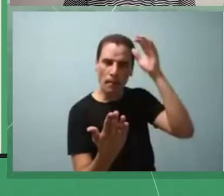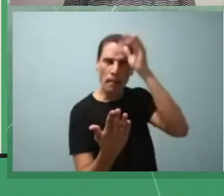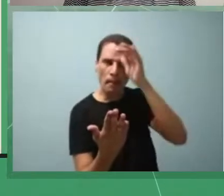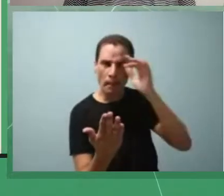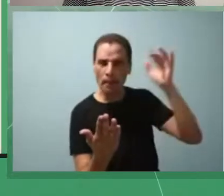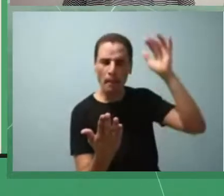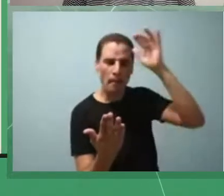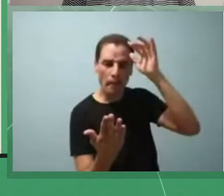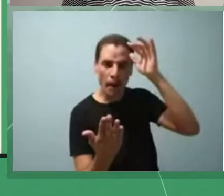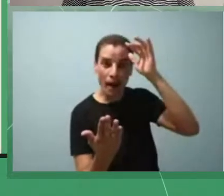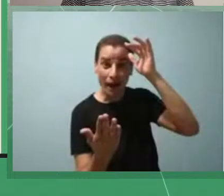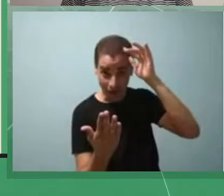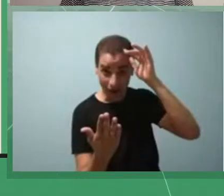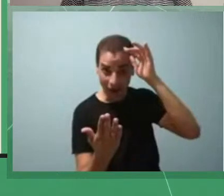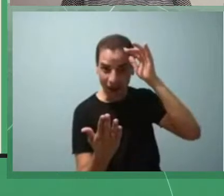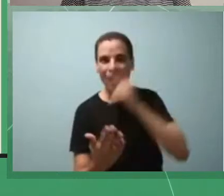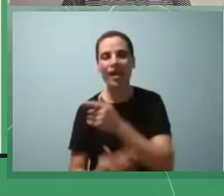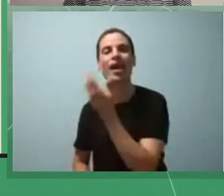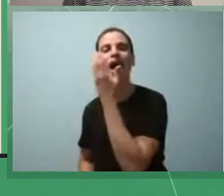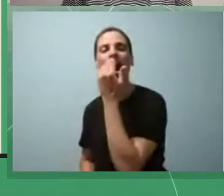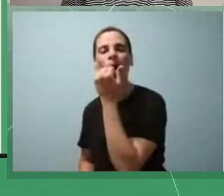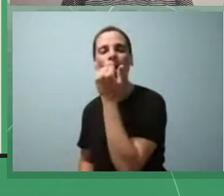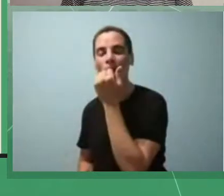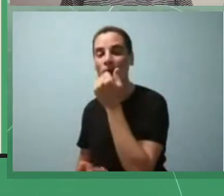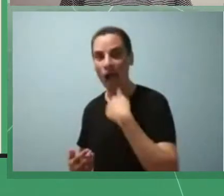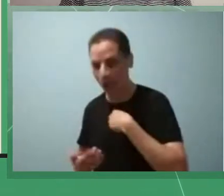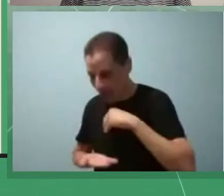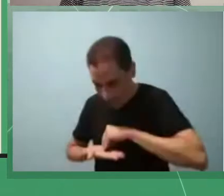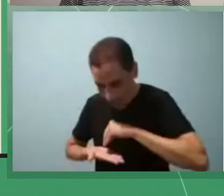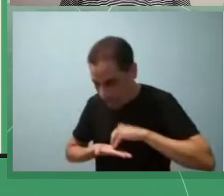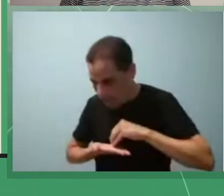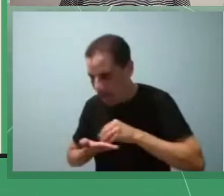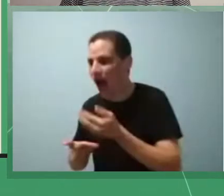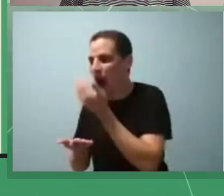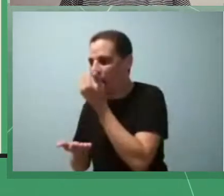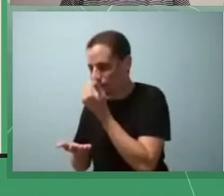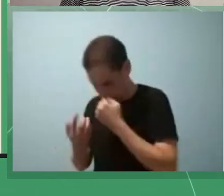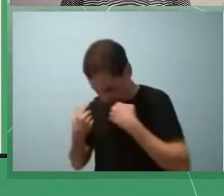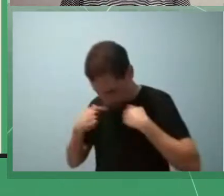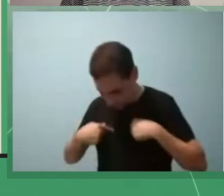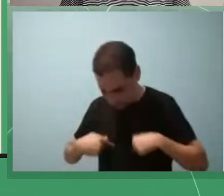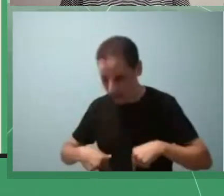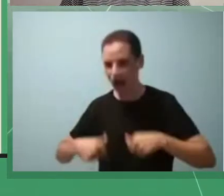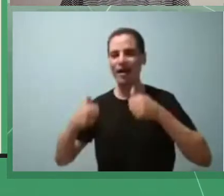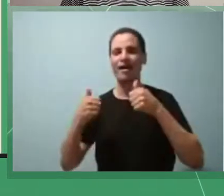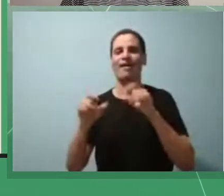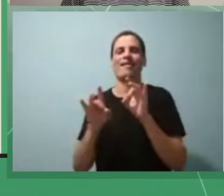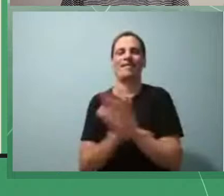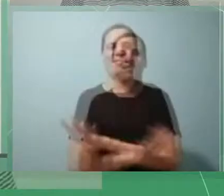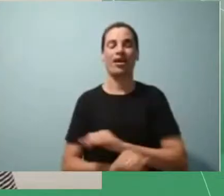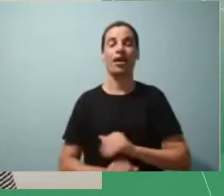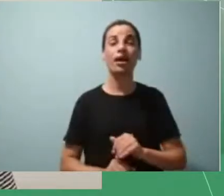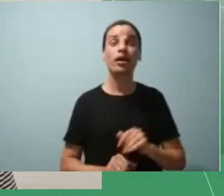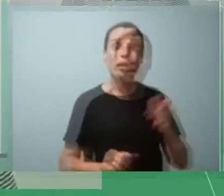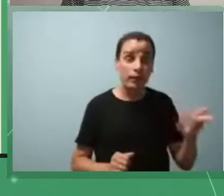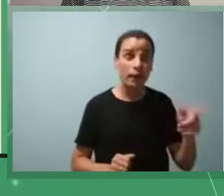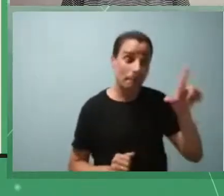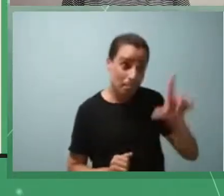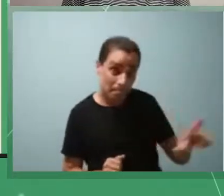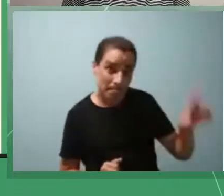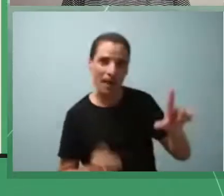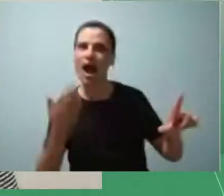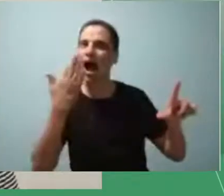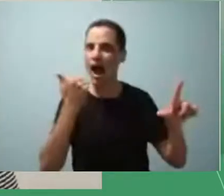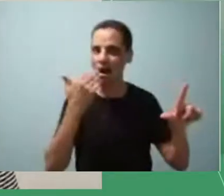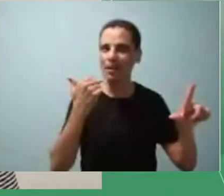busca saciar a vontade do corpo então esse diálogo entre literatura e alimentação estabelece um ponto